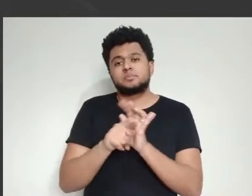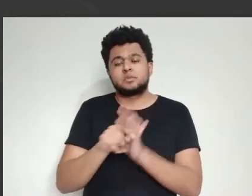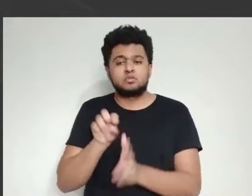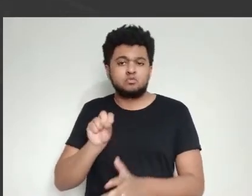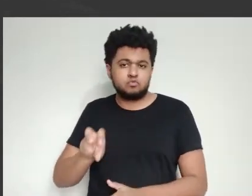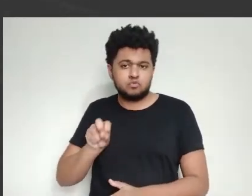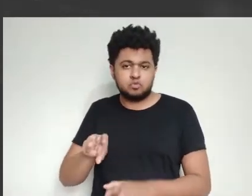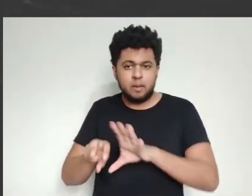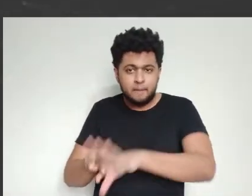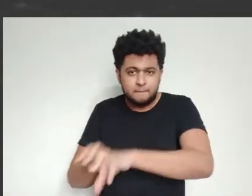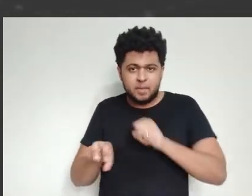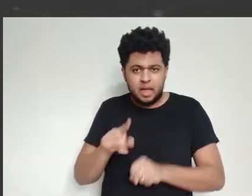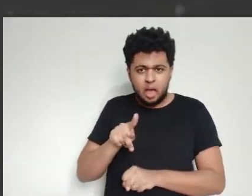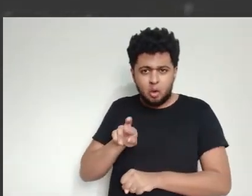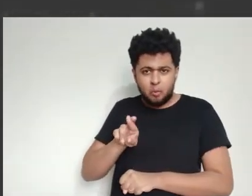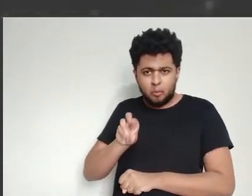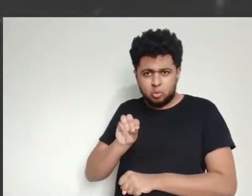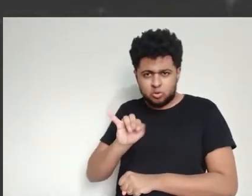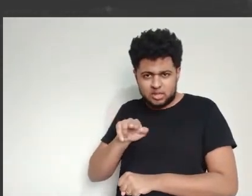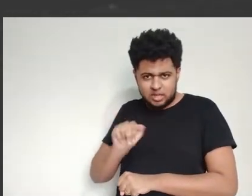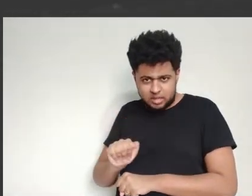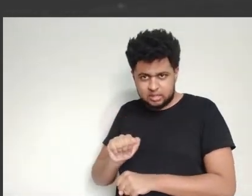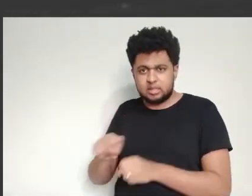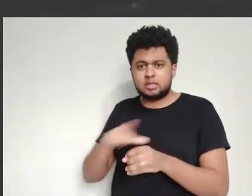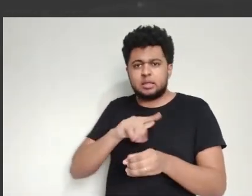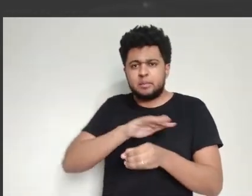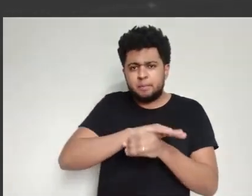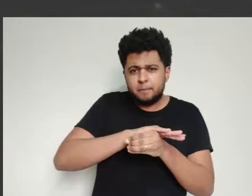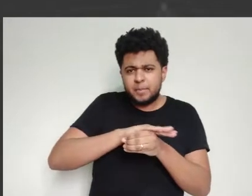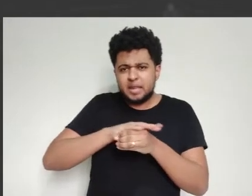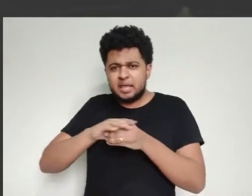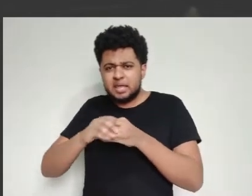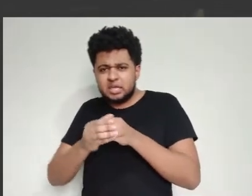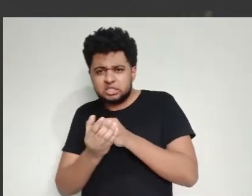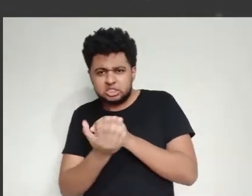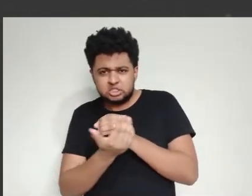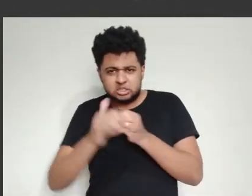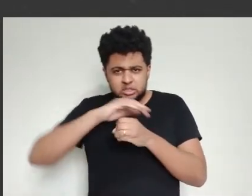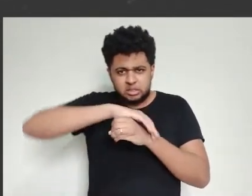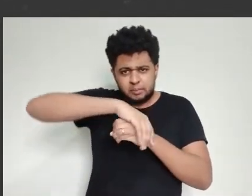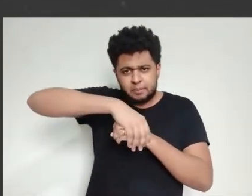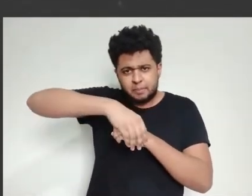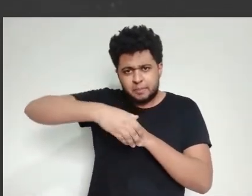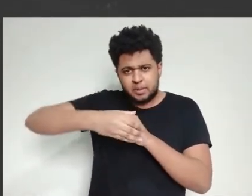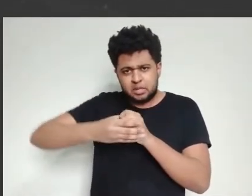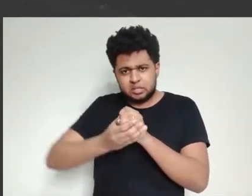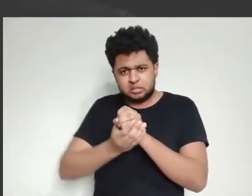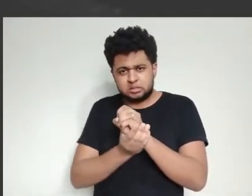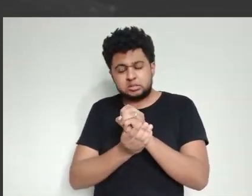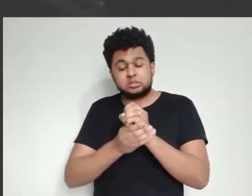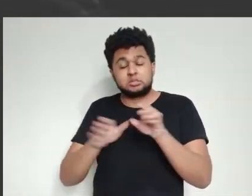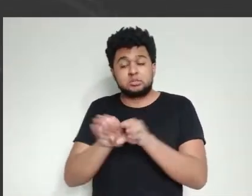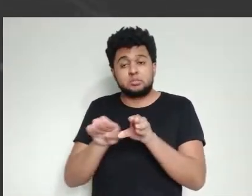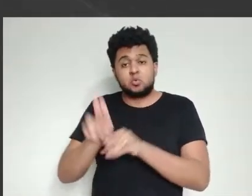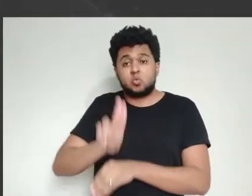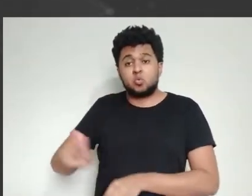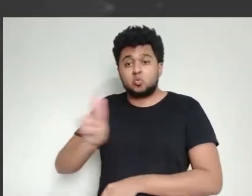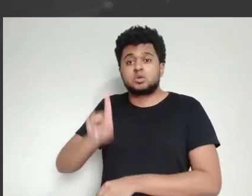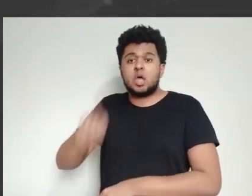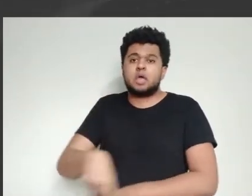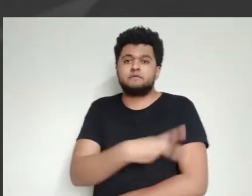Só que dentro dele não tem nada. É só para enganar o sistema imunológico da pessoa. A gente fala isso que é